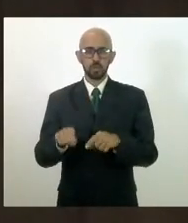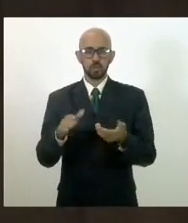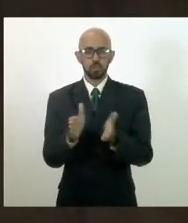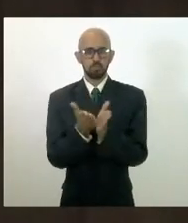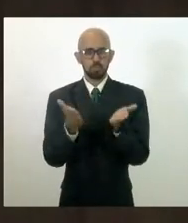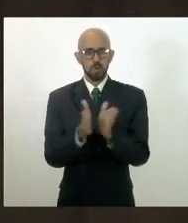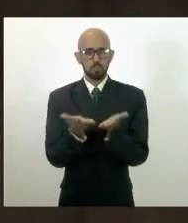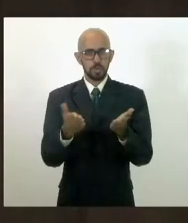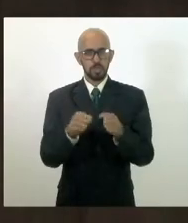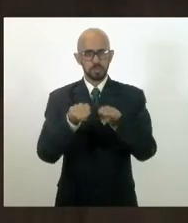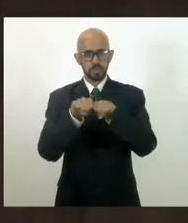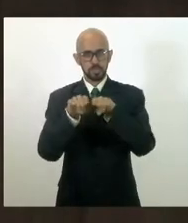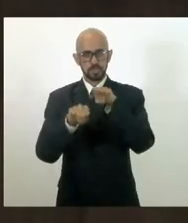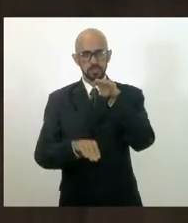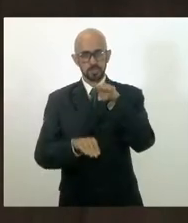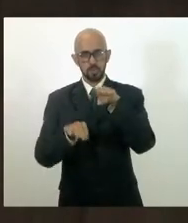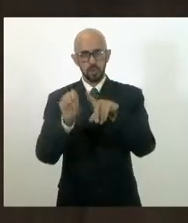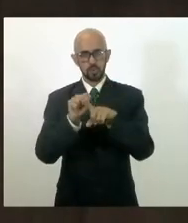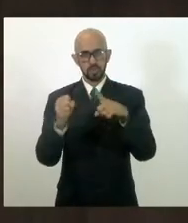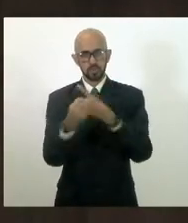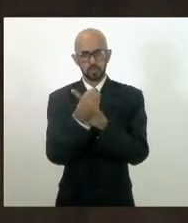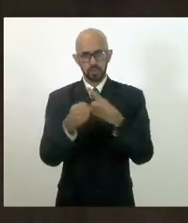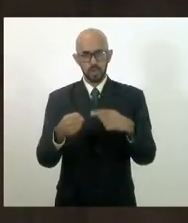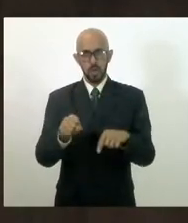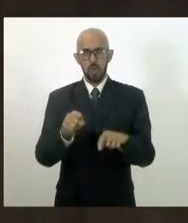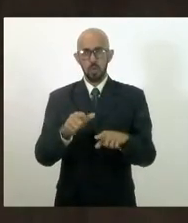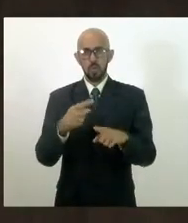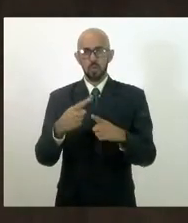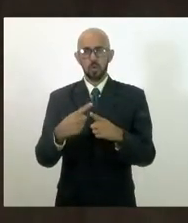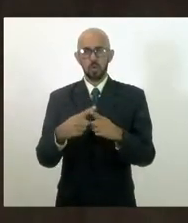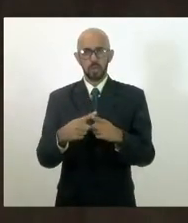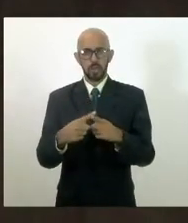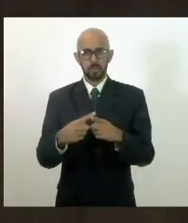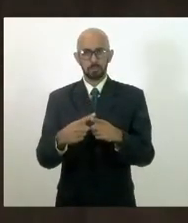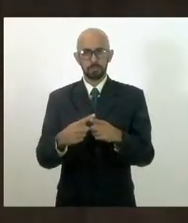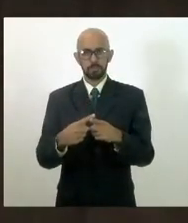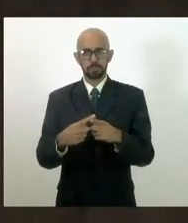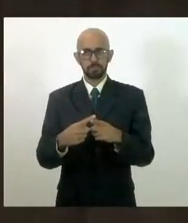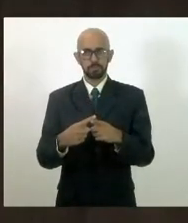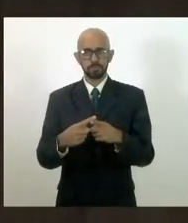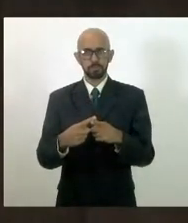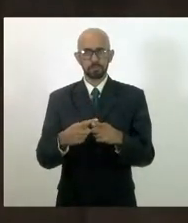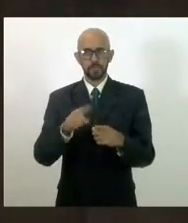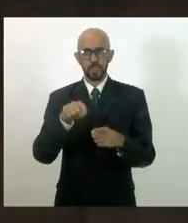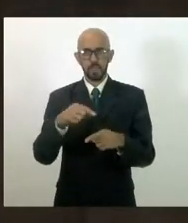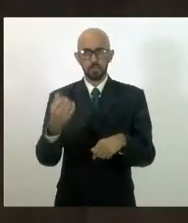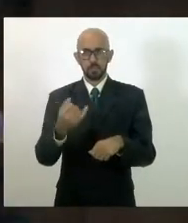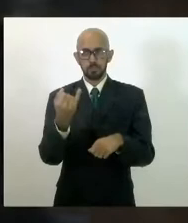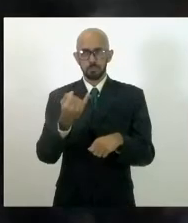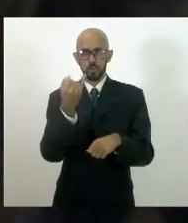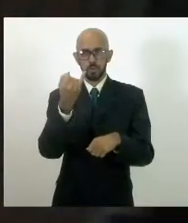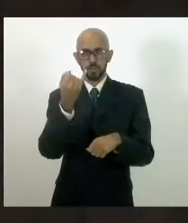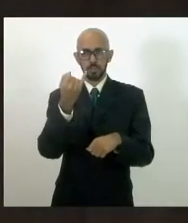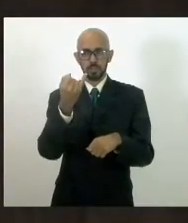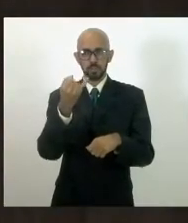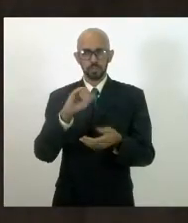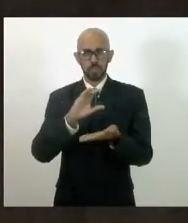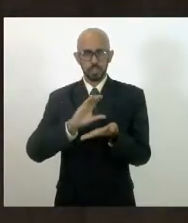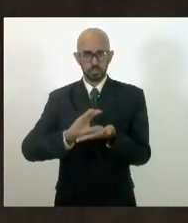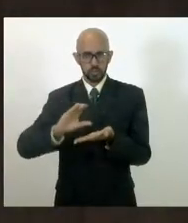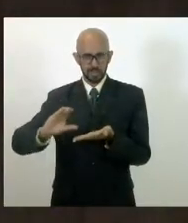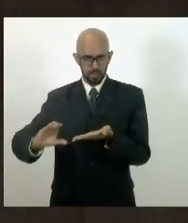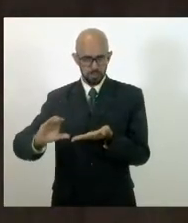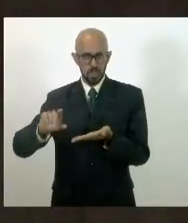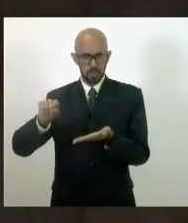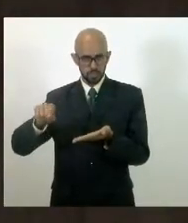desigualdades sociais. Isso porque, senhor presidente, e foi importante a dotação orçamentária vir